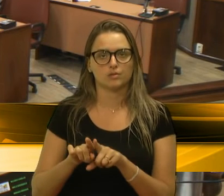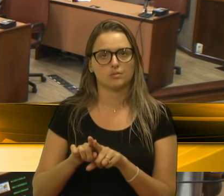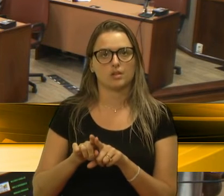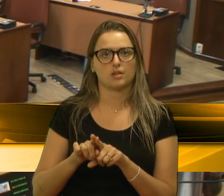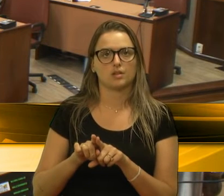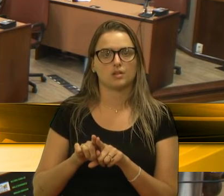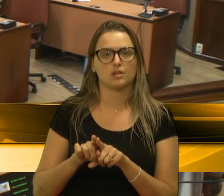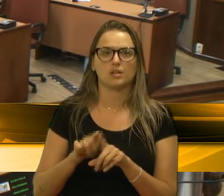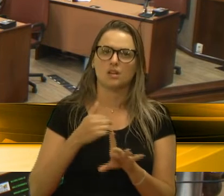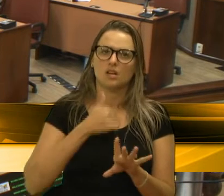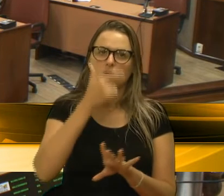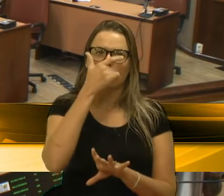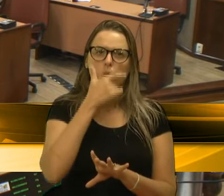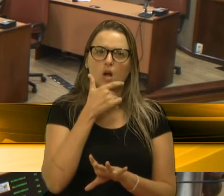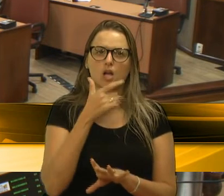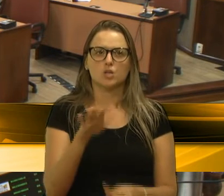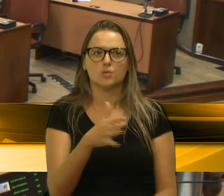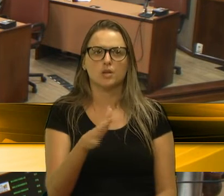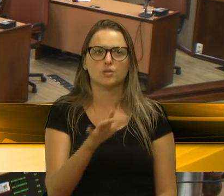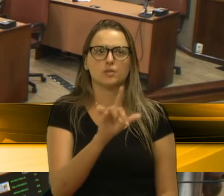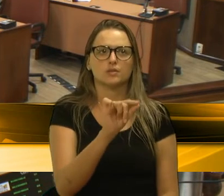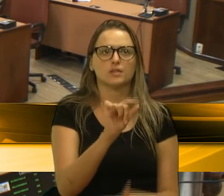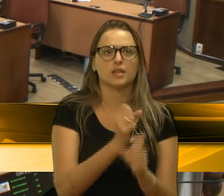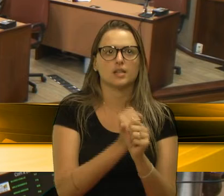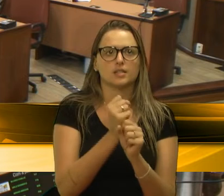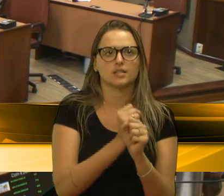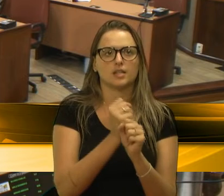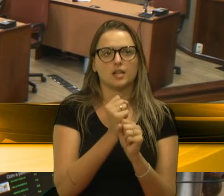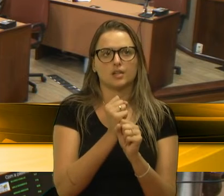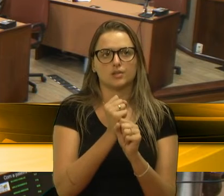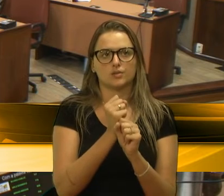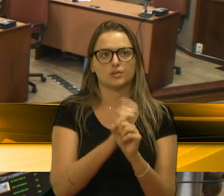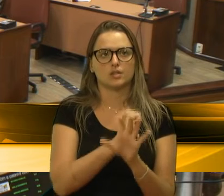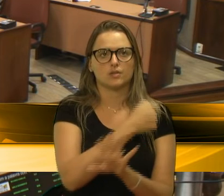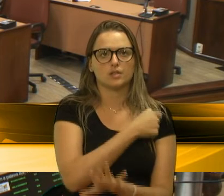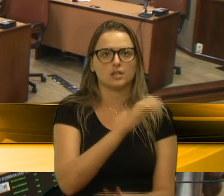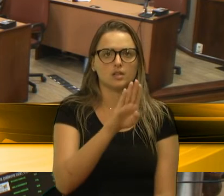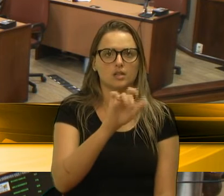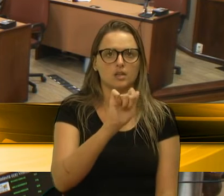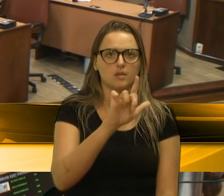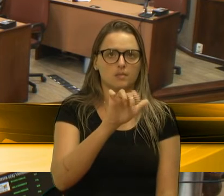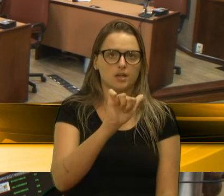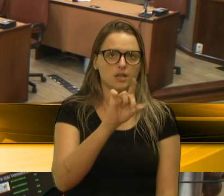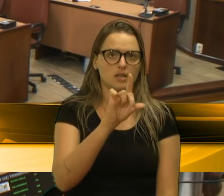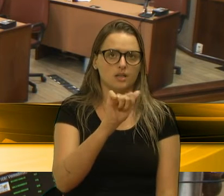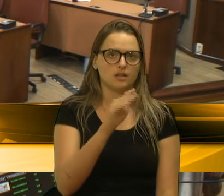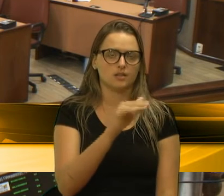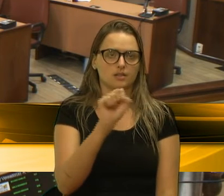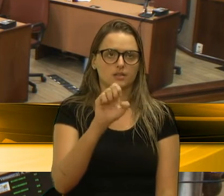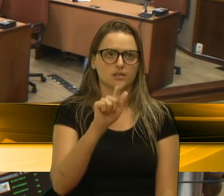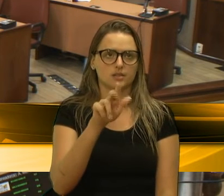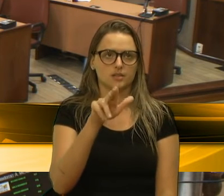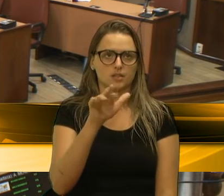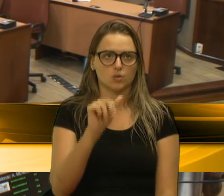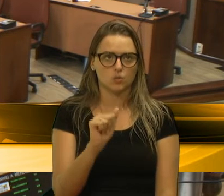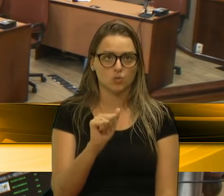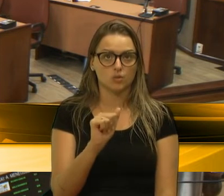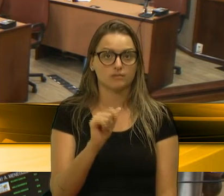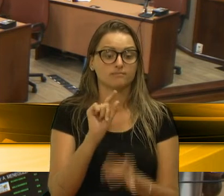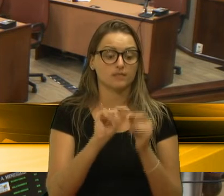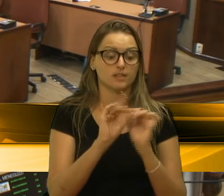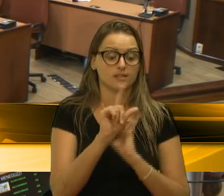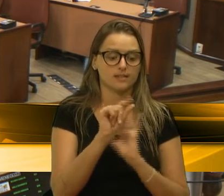pega, acho que são dez anos já do Balada Segura, se não me engano, e a gente percebe que, apesar de dez anos, vereador Alberto, com